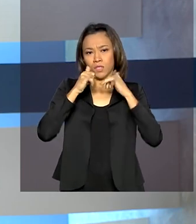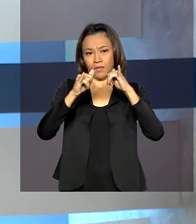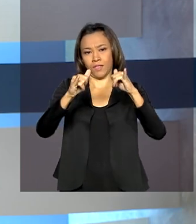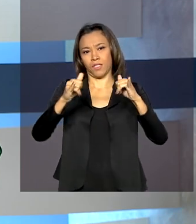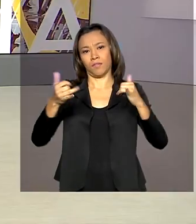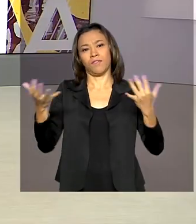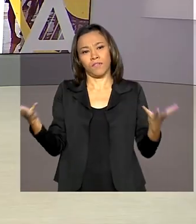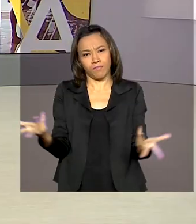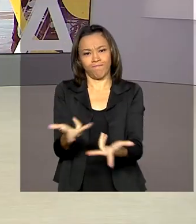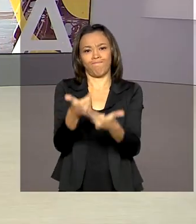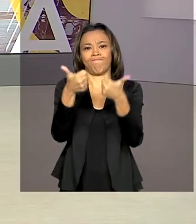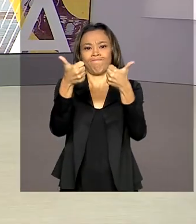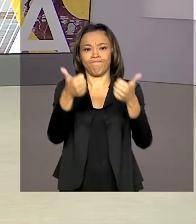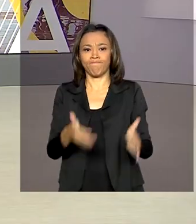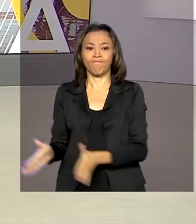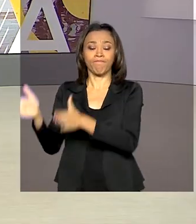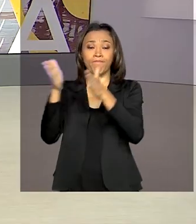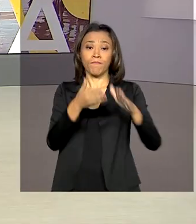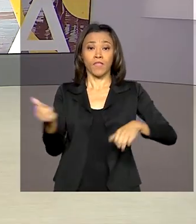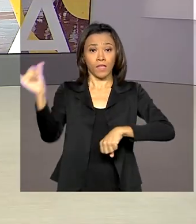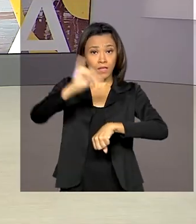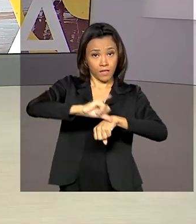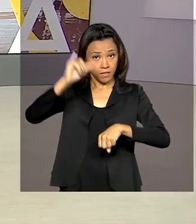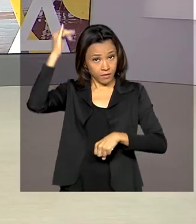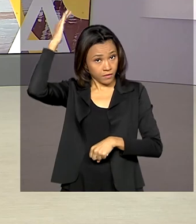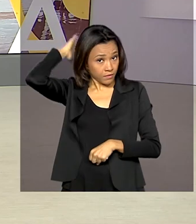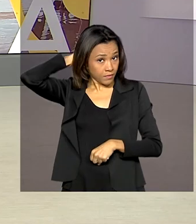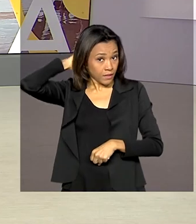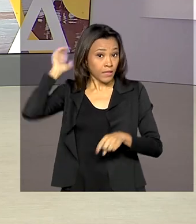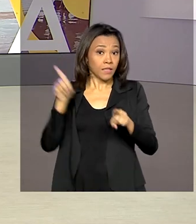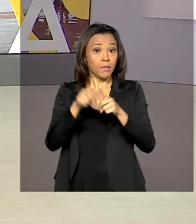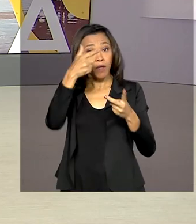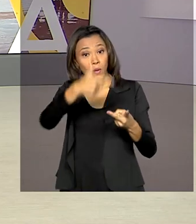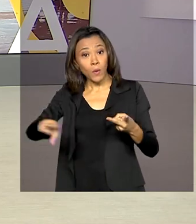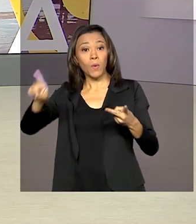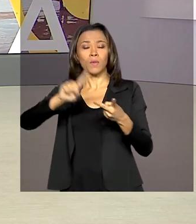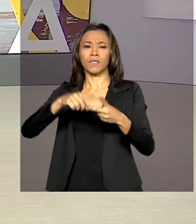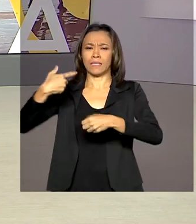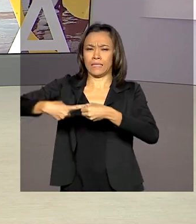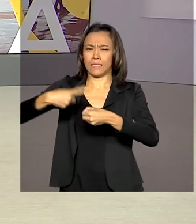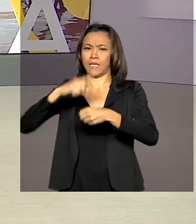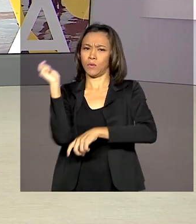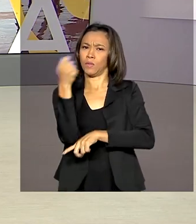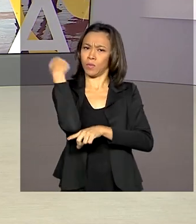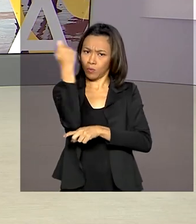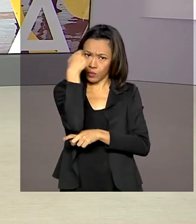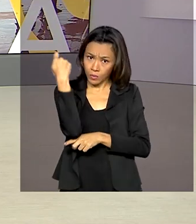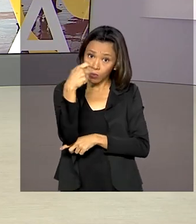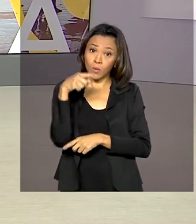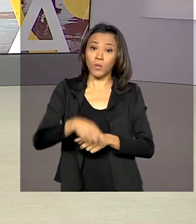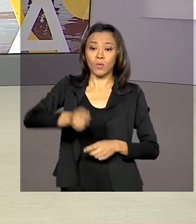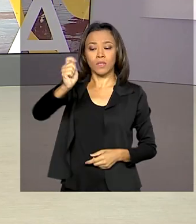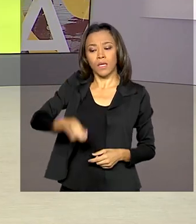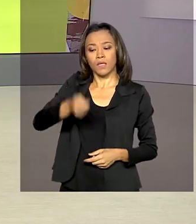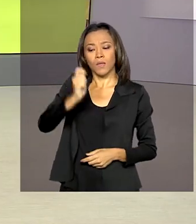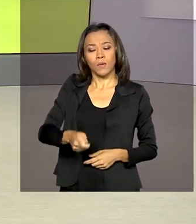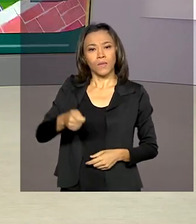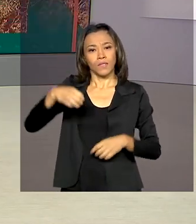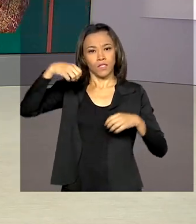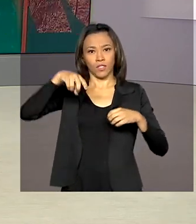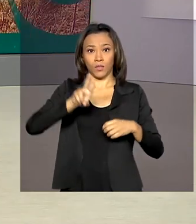eficácia. Em Belém do Pará e Sapucaia do Sul, no Rio Grande do Sul, os leilões dos serviços de iluminação pública